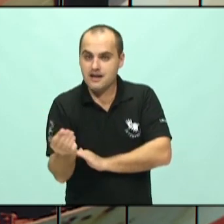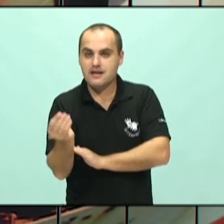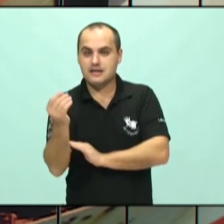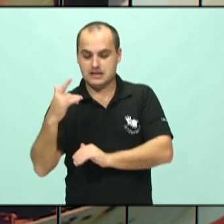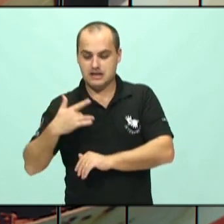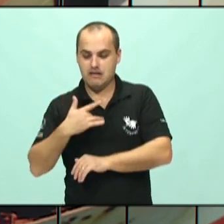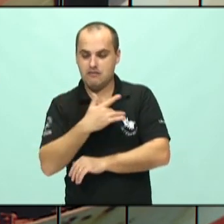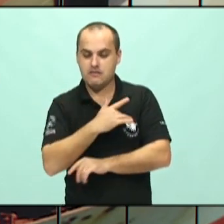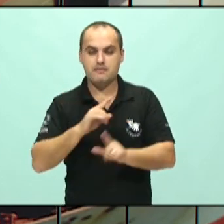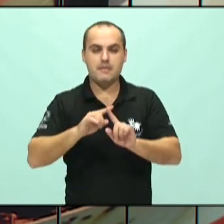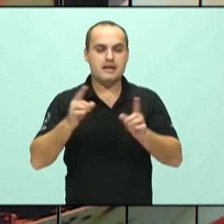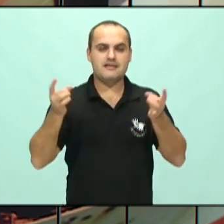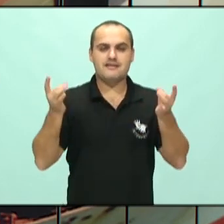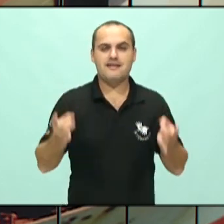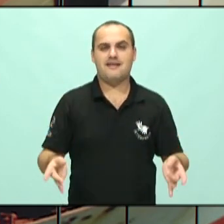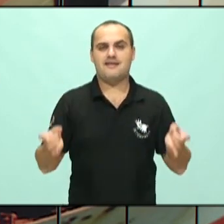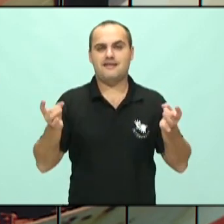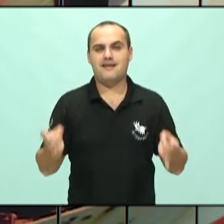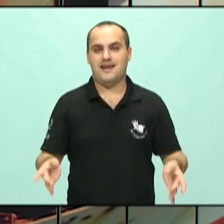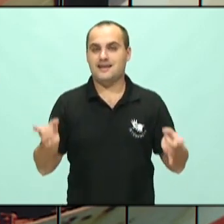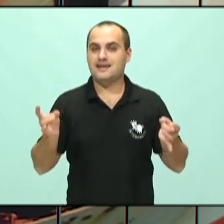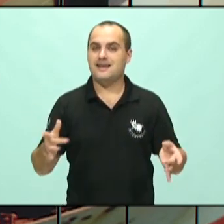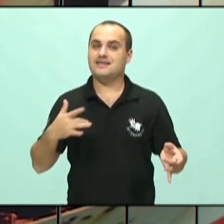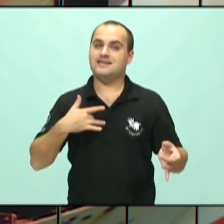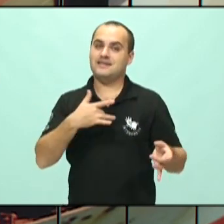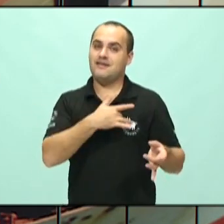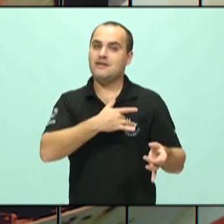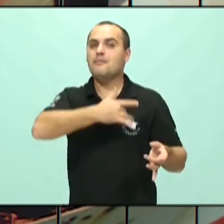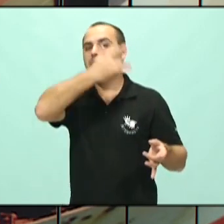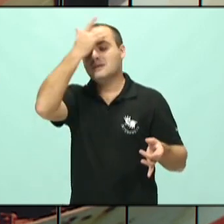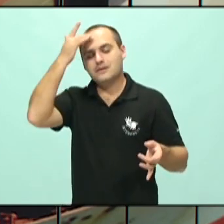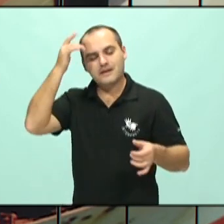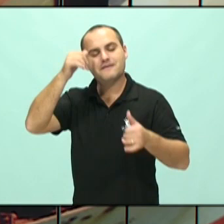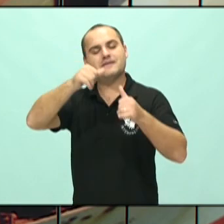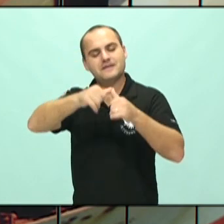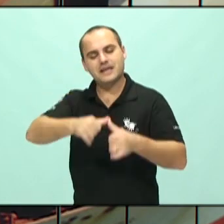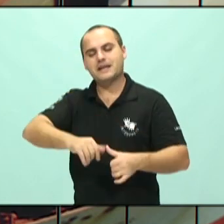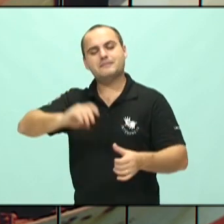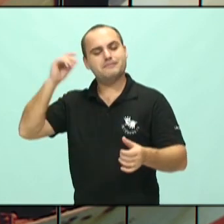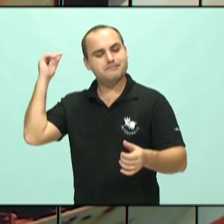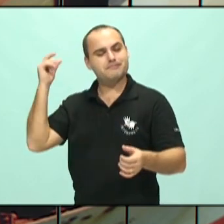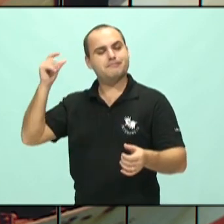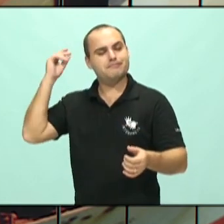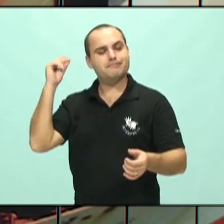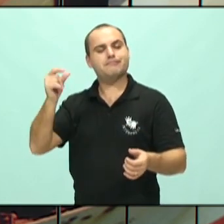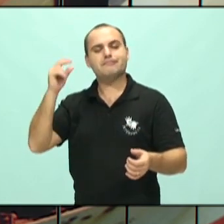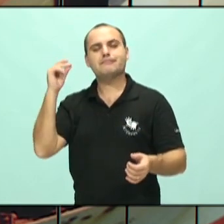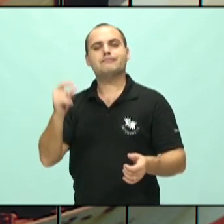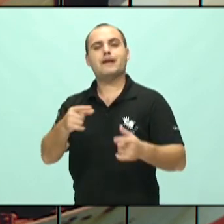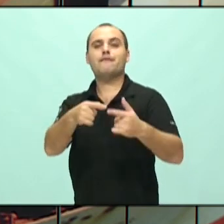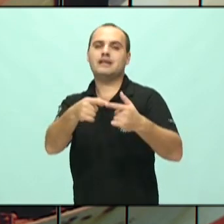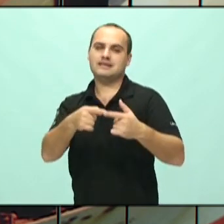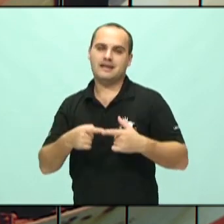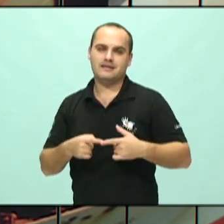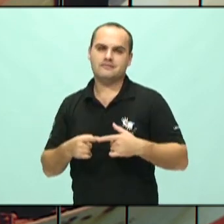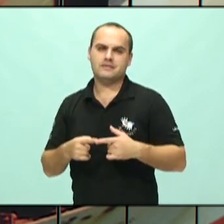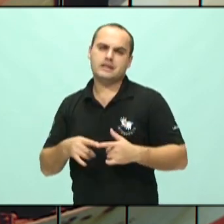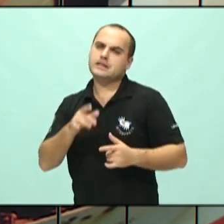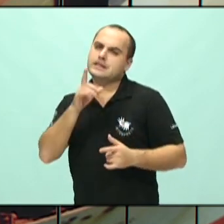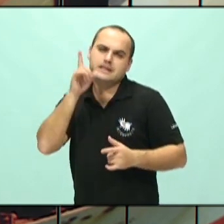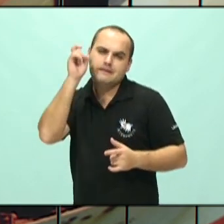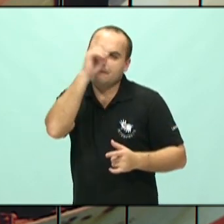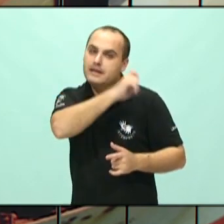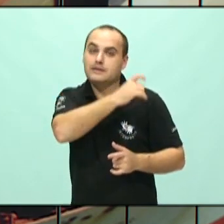porque se é um paciente que fica geralmente muito tempo afastado, dificilmente você vai ter um paciente depressivo que fica dois meses